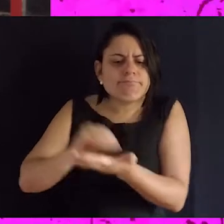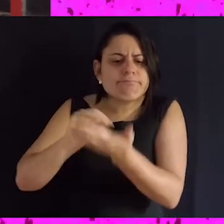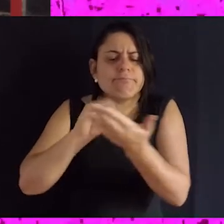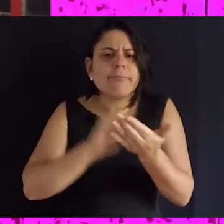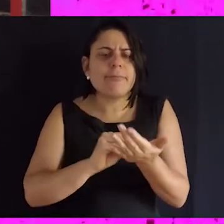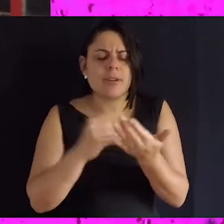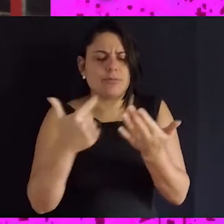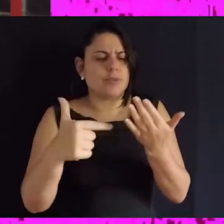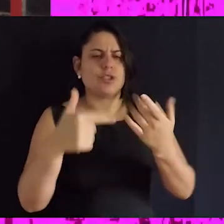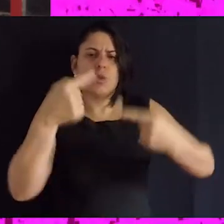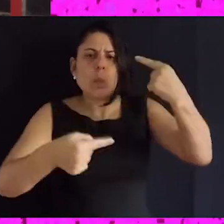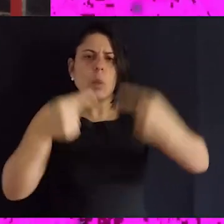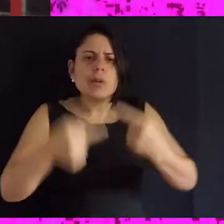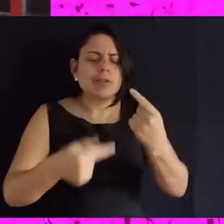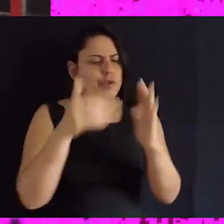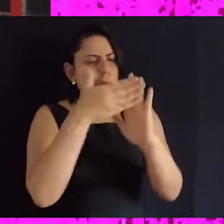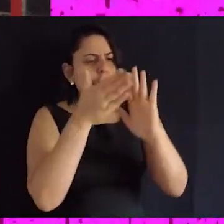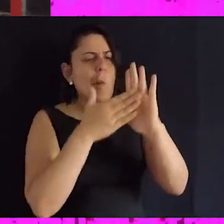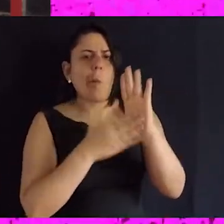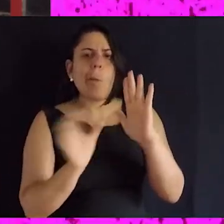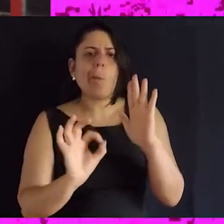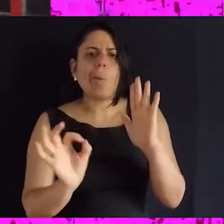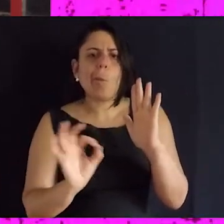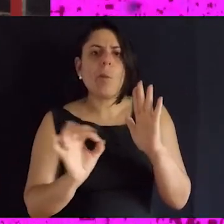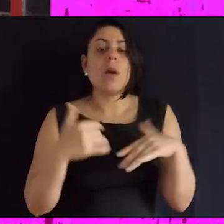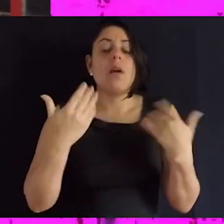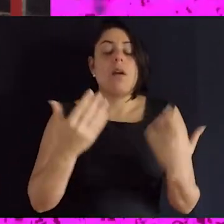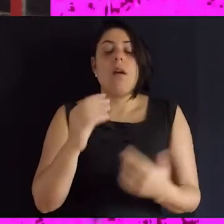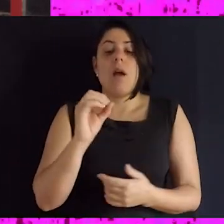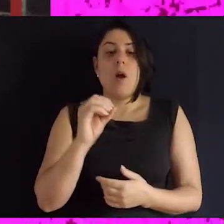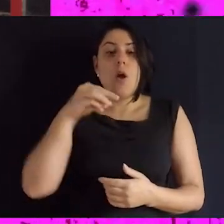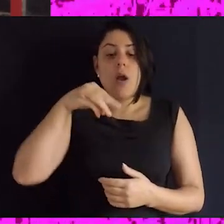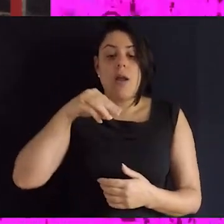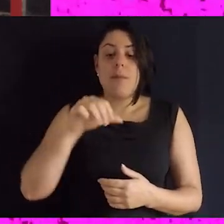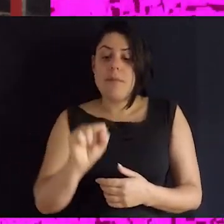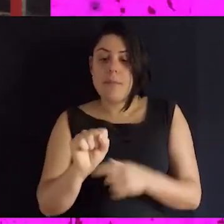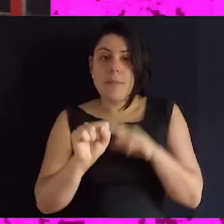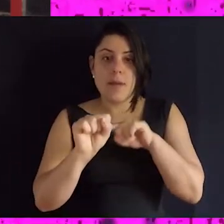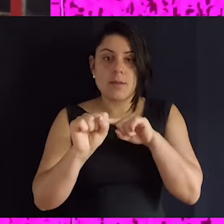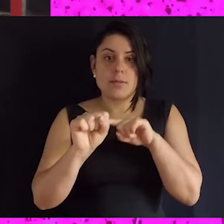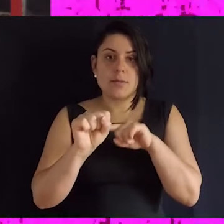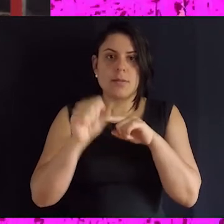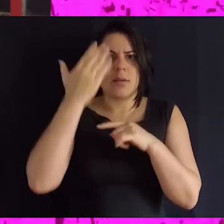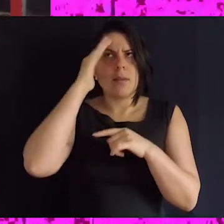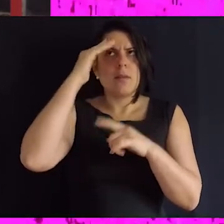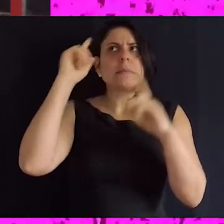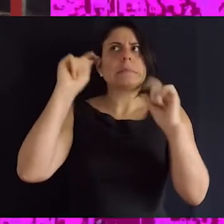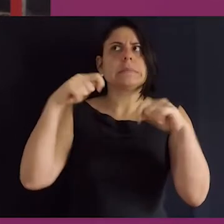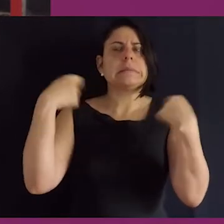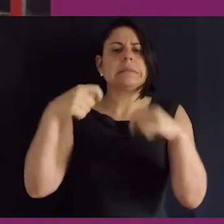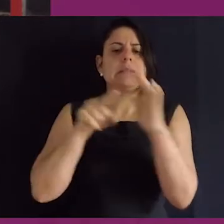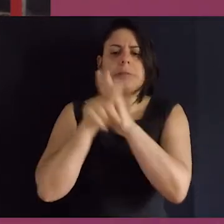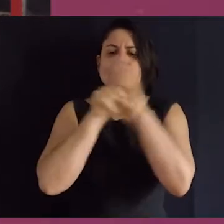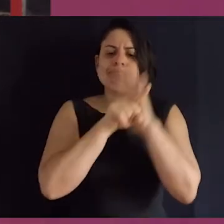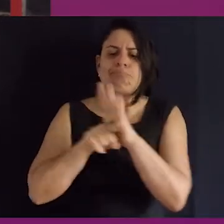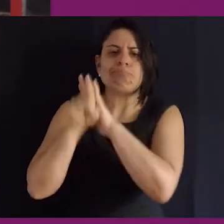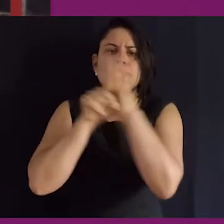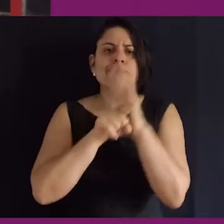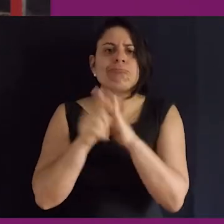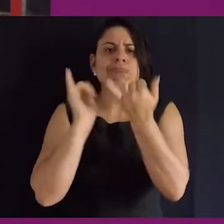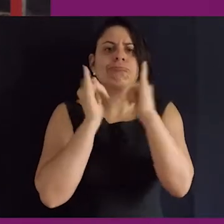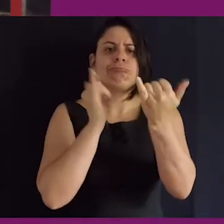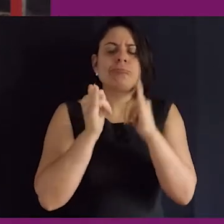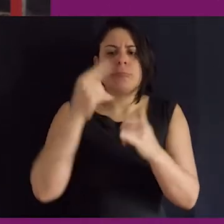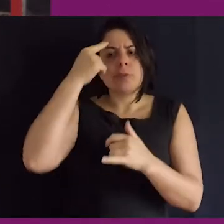a partir de uma ausência, a partir de uma falta mesmo de políticas públicas, e a OMS entendendo que a gente precisava levantar dados,